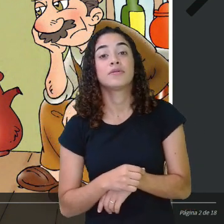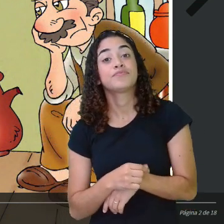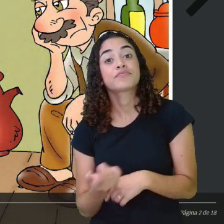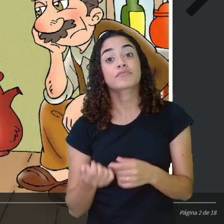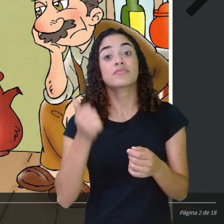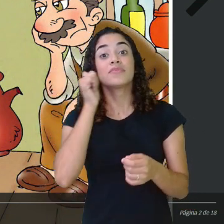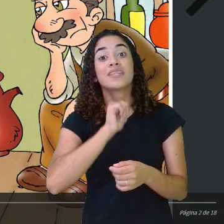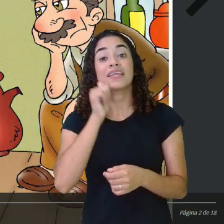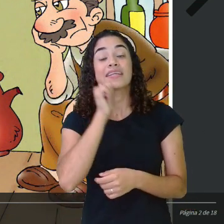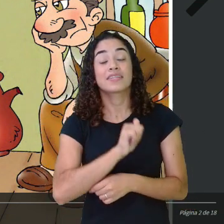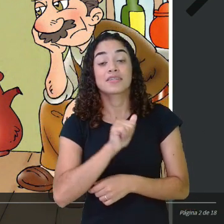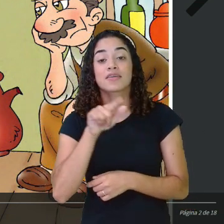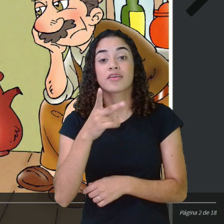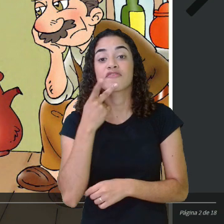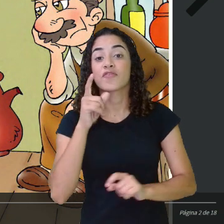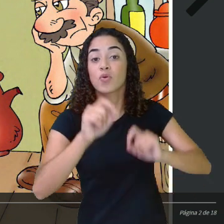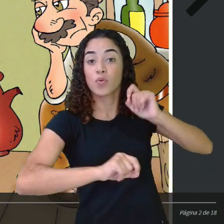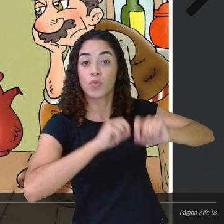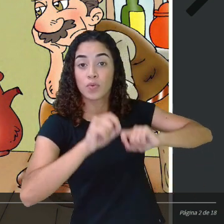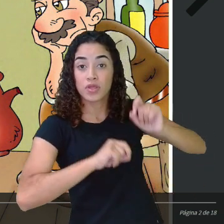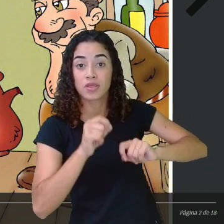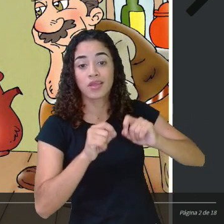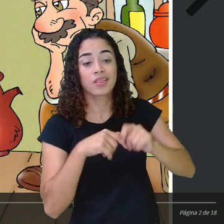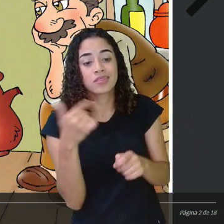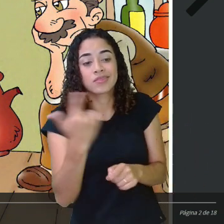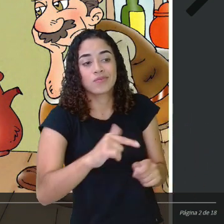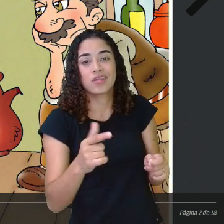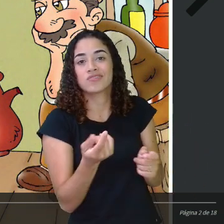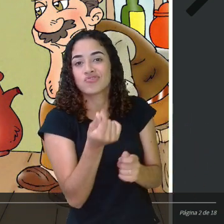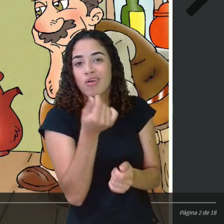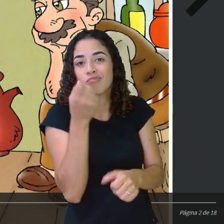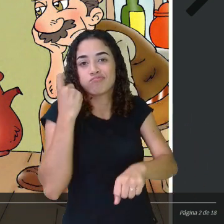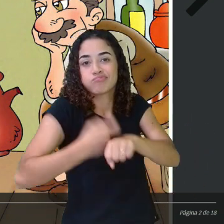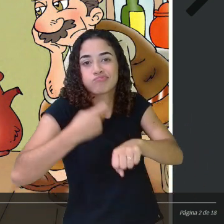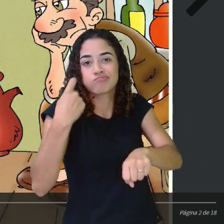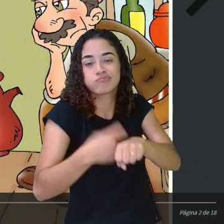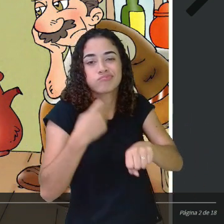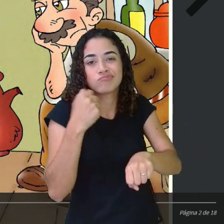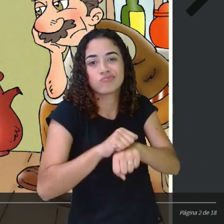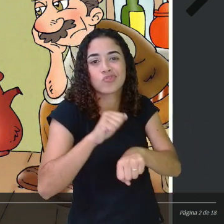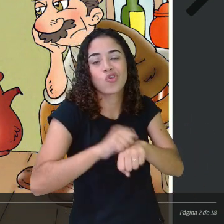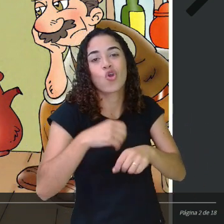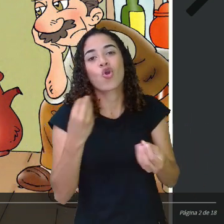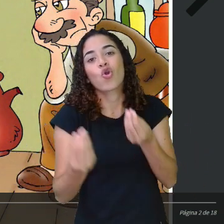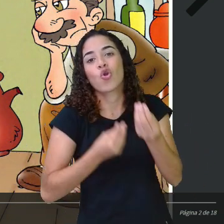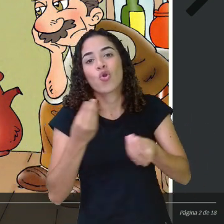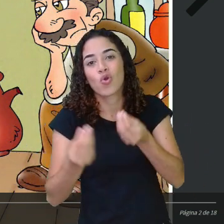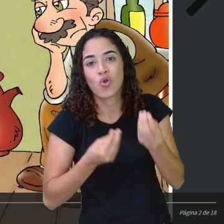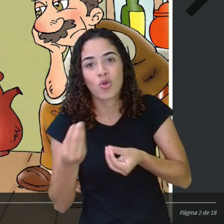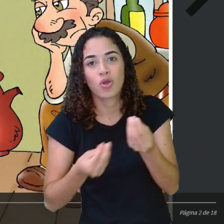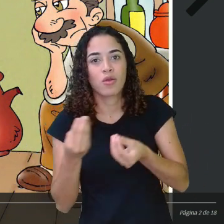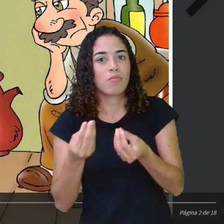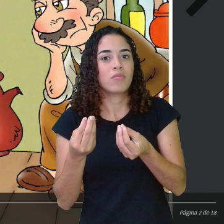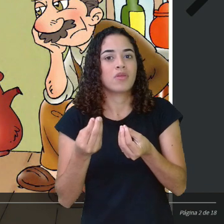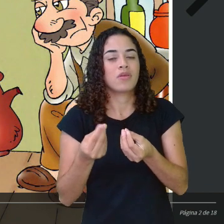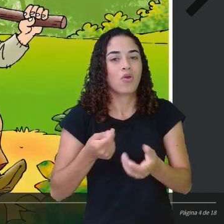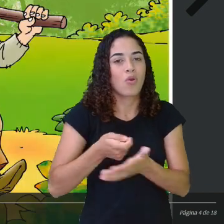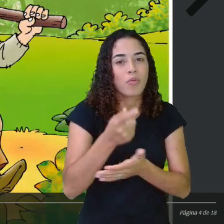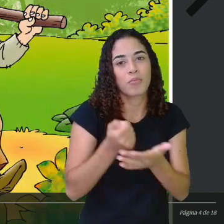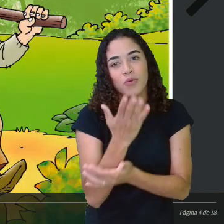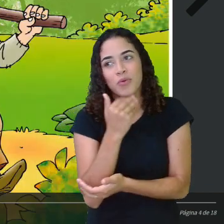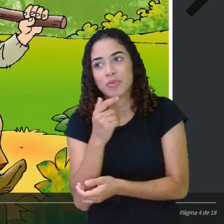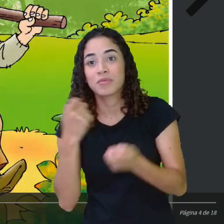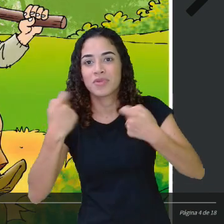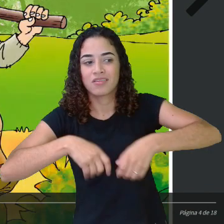madrasta dizer para o pai que eles não tinham mais dinheiro para a comida e que deveriam abandonar as crianças na floresta.